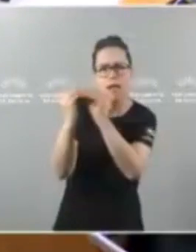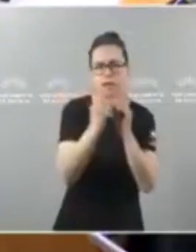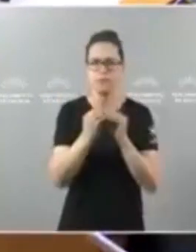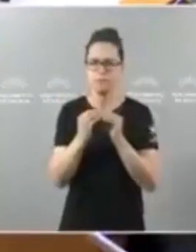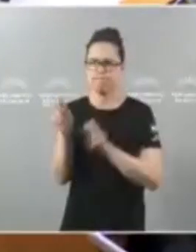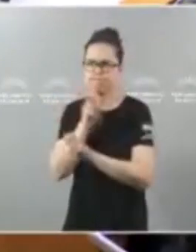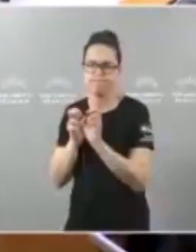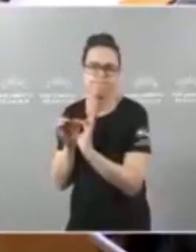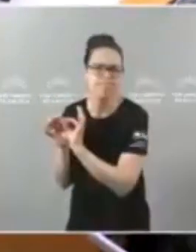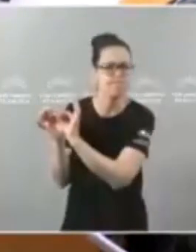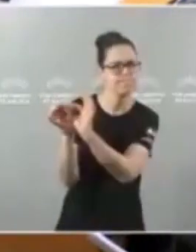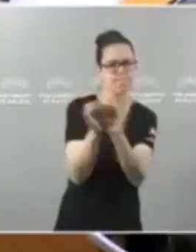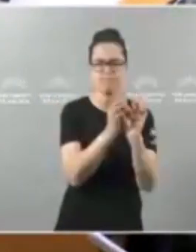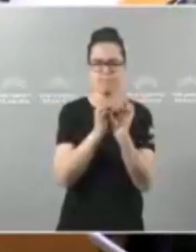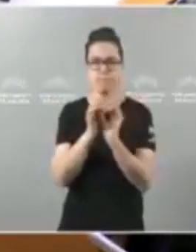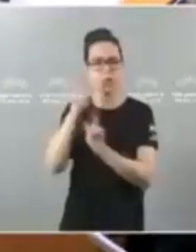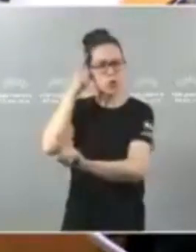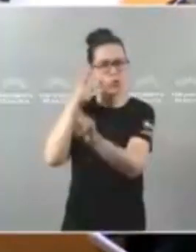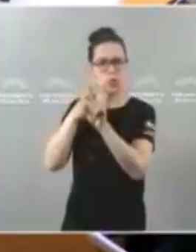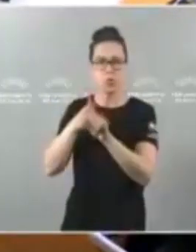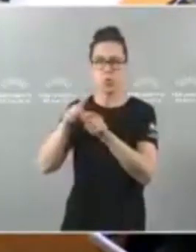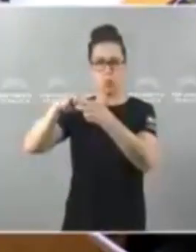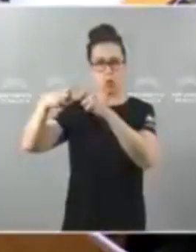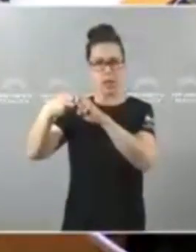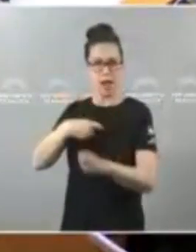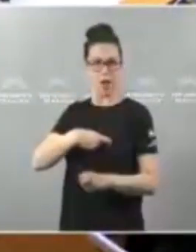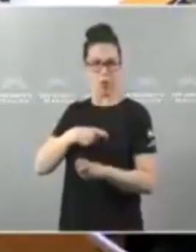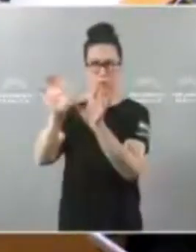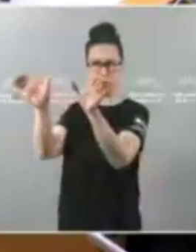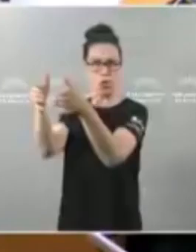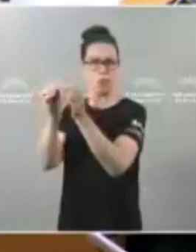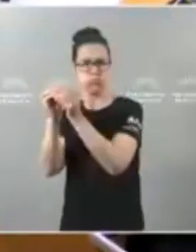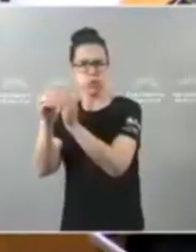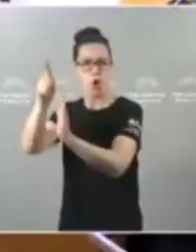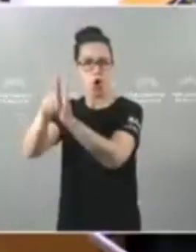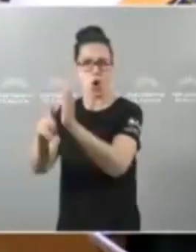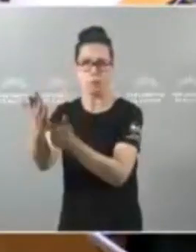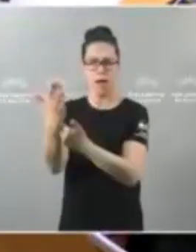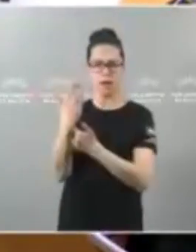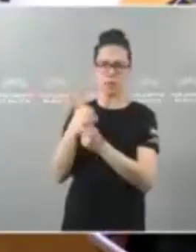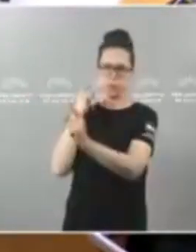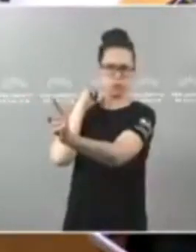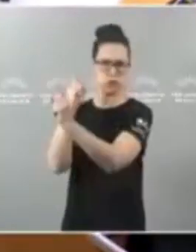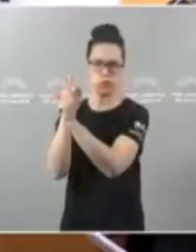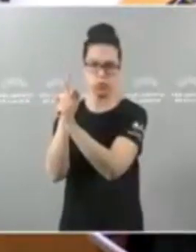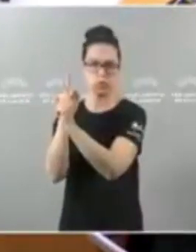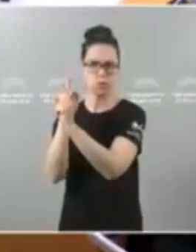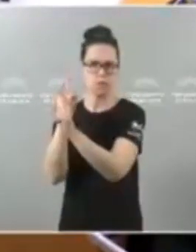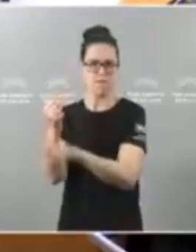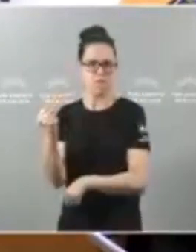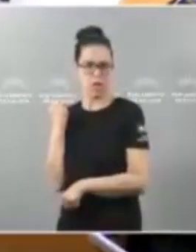de frear a posible posta en marcha de normativas desde Bruselas que lle permitan executar os seus plans. Involucraremos os